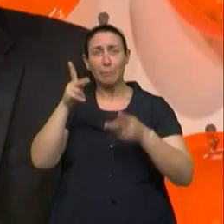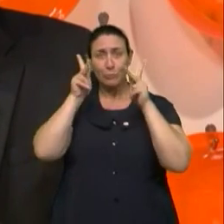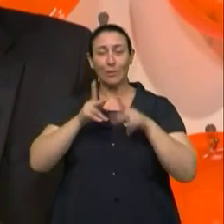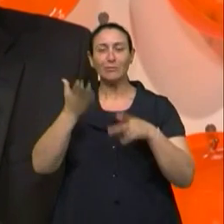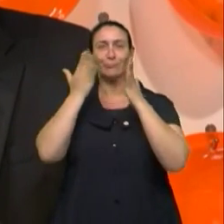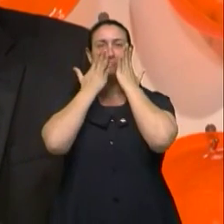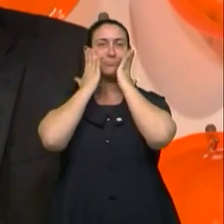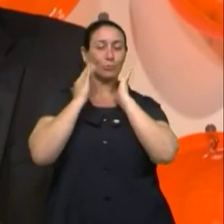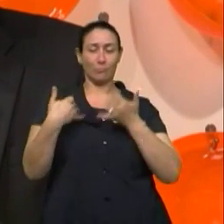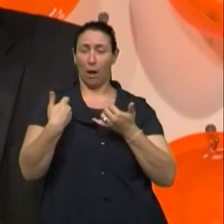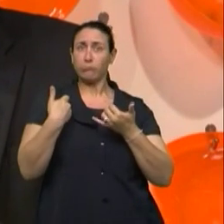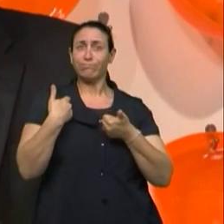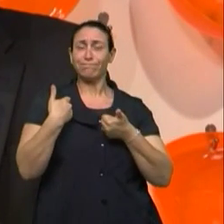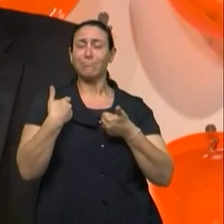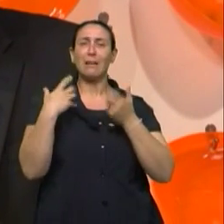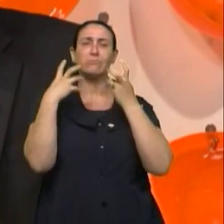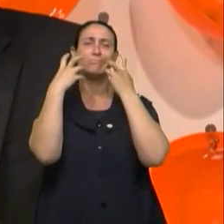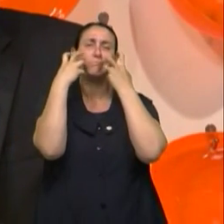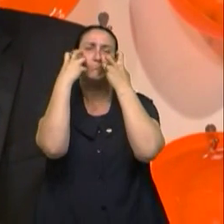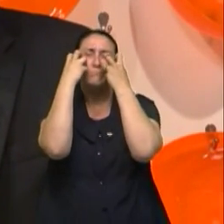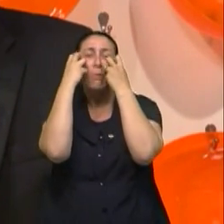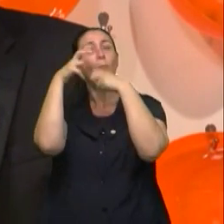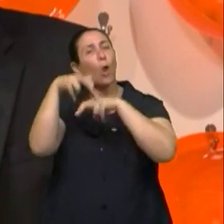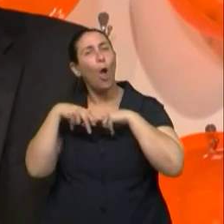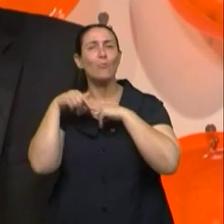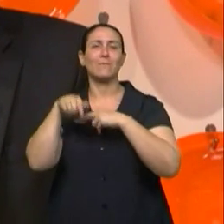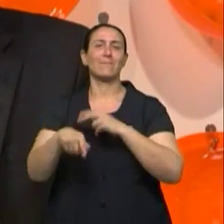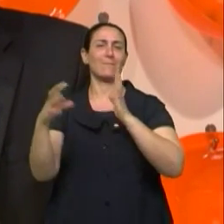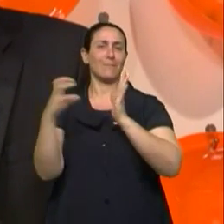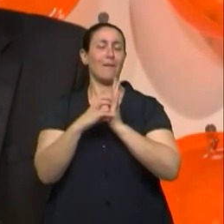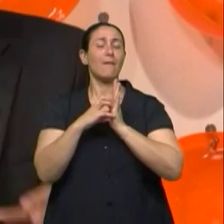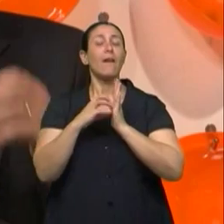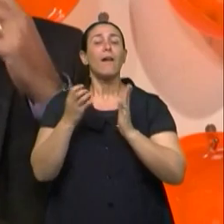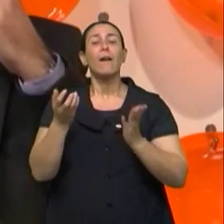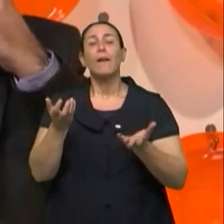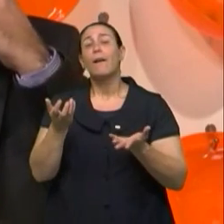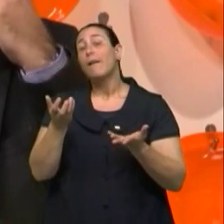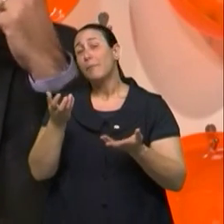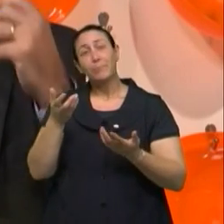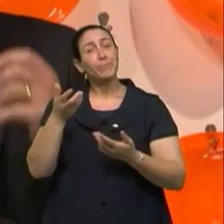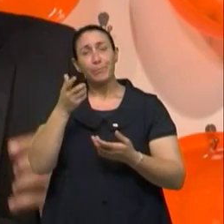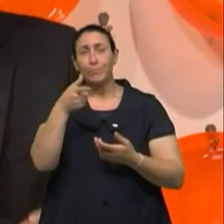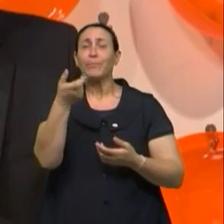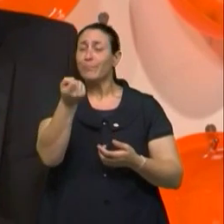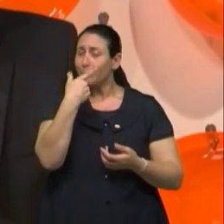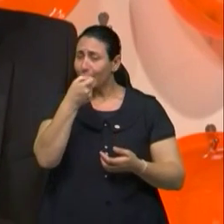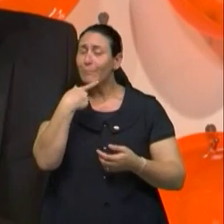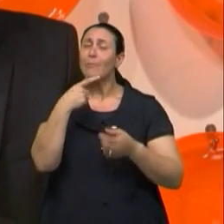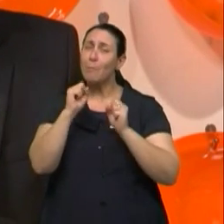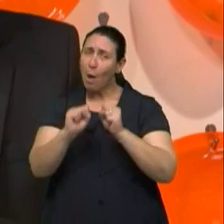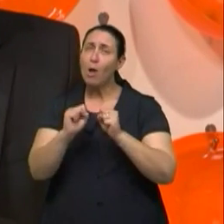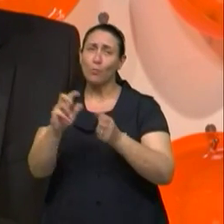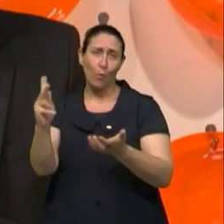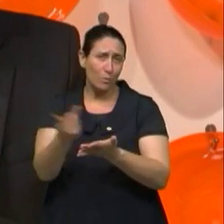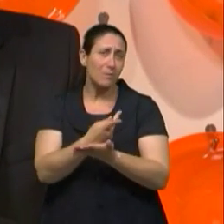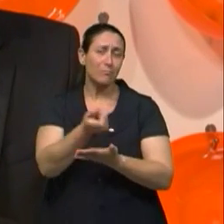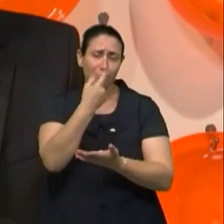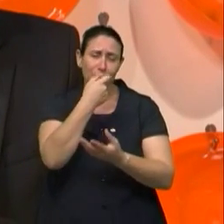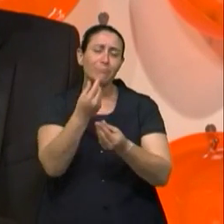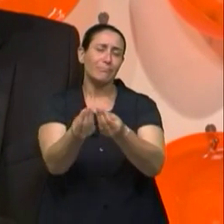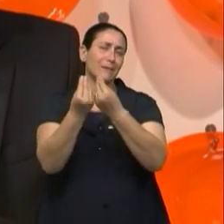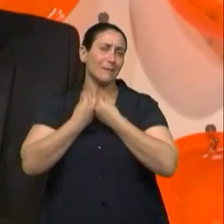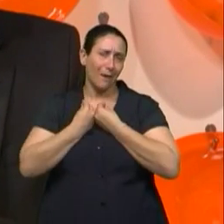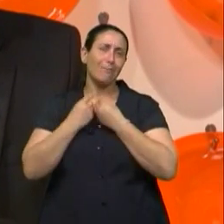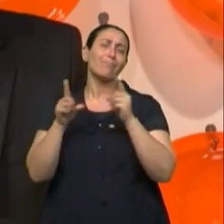no passado do tratamento. E aí é a grande questão, porque as medicações também podem trazer alguns para